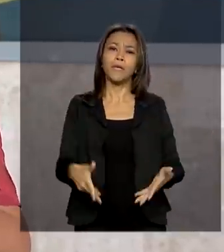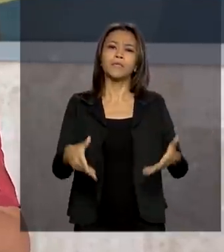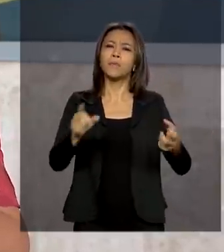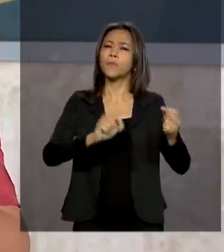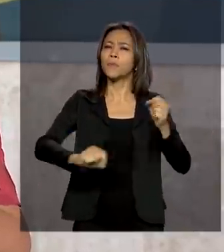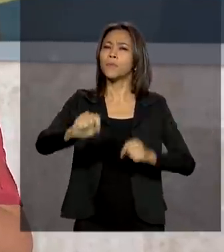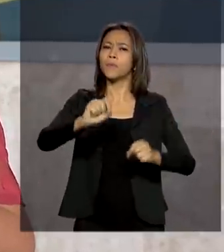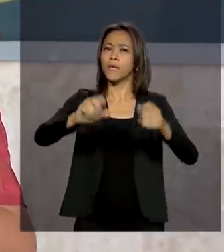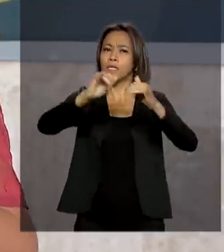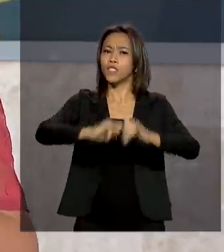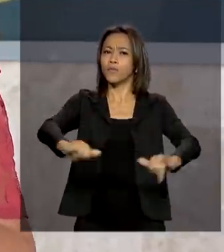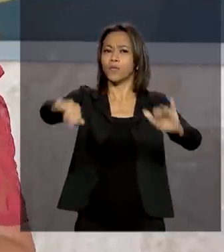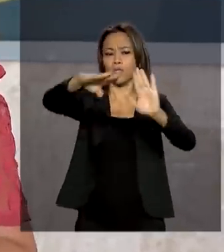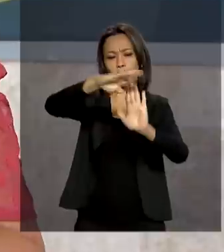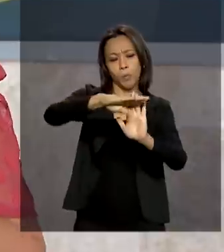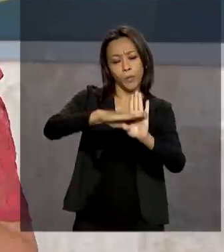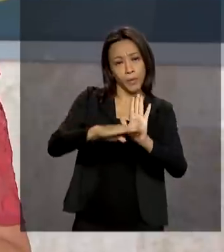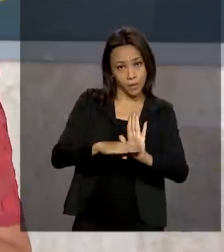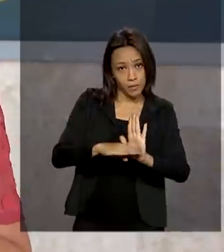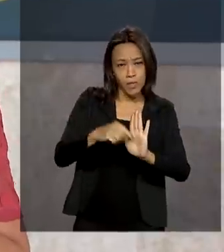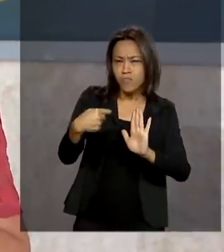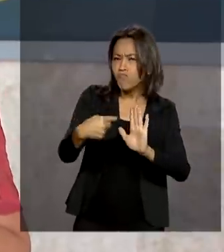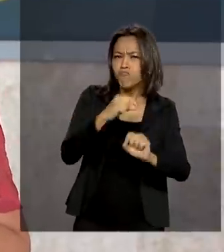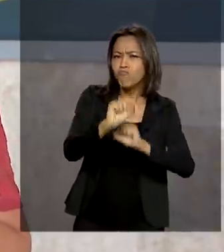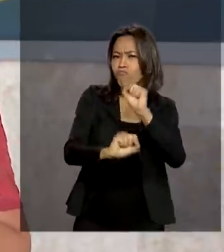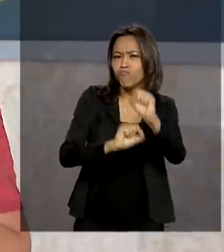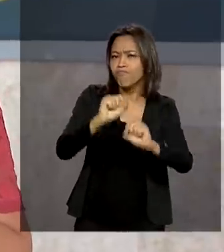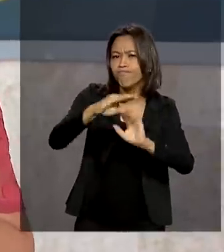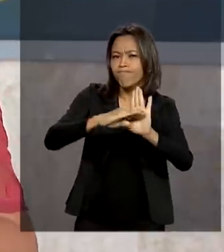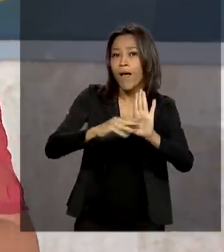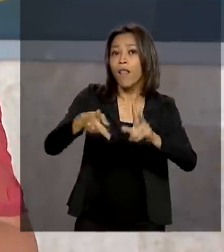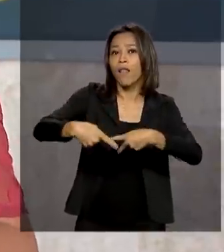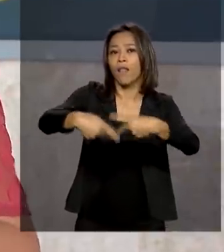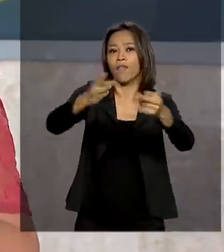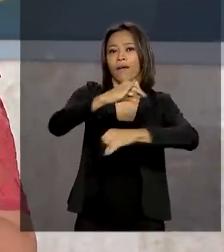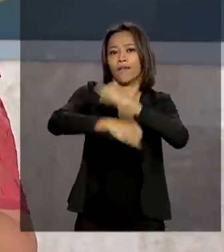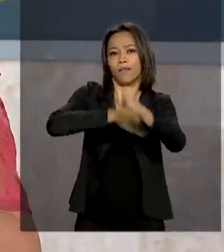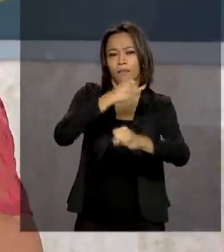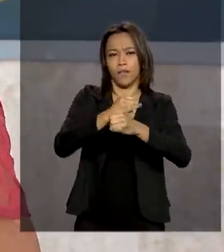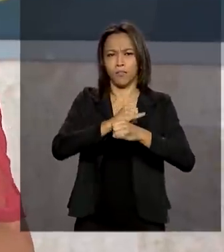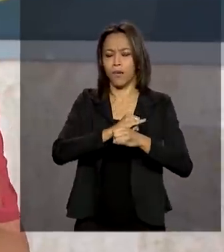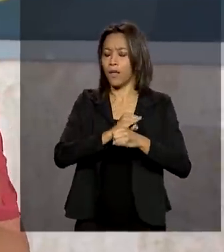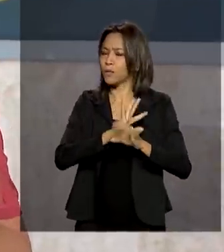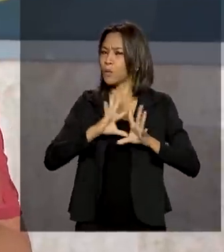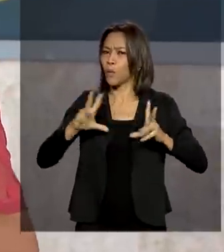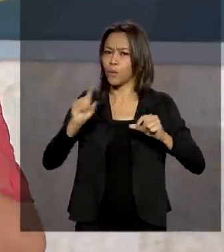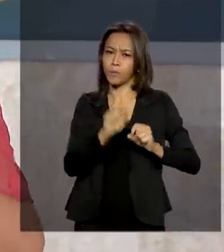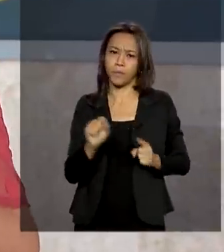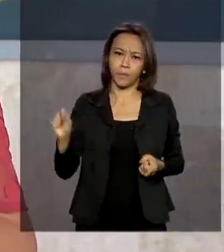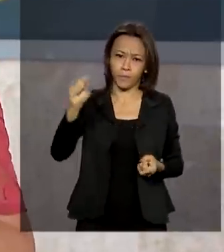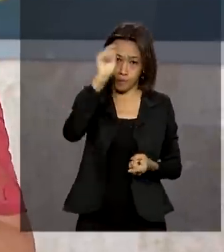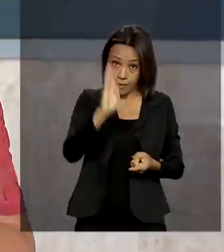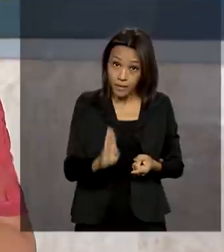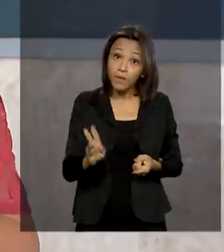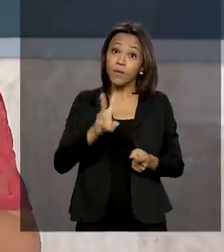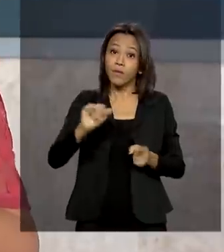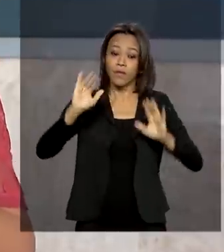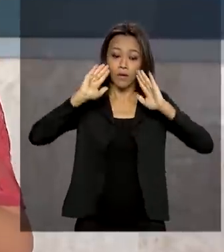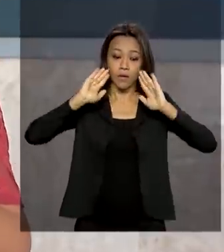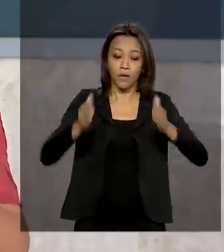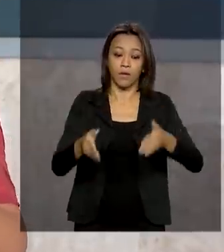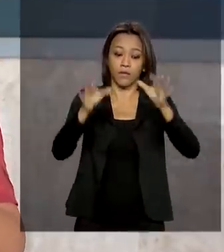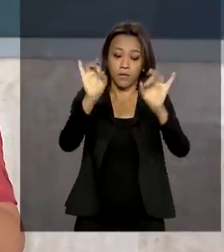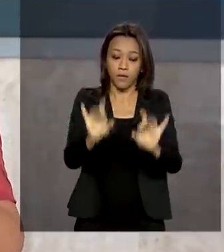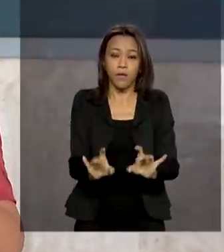Norte Conectado. Esse programa vai levar a internet banda larga para todos os locais do norte do país e vai ter foco especial